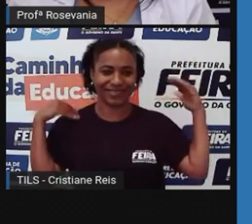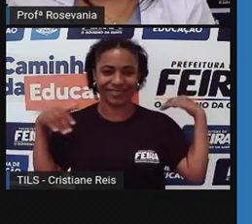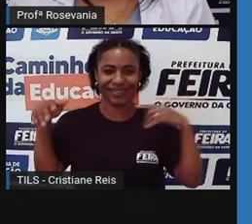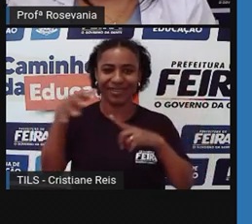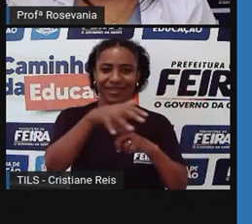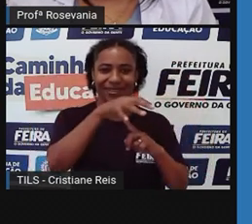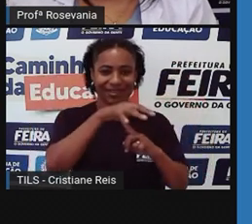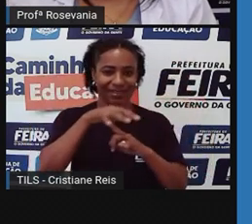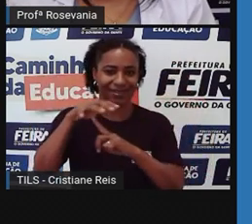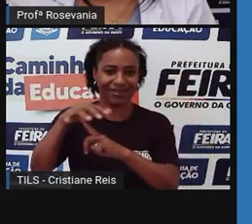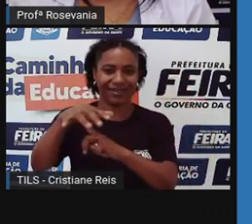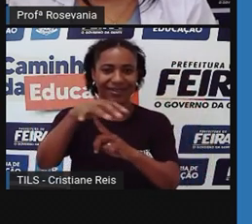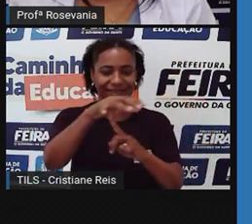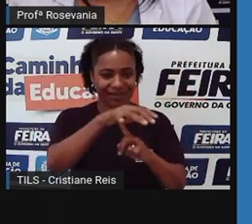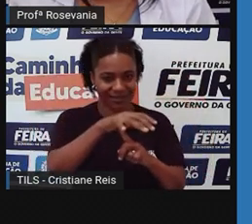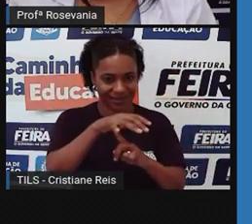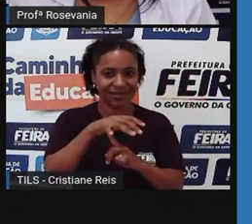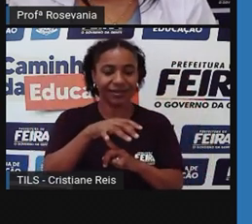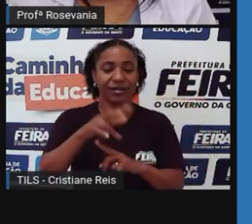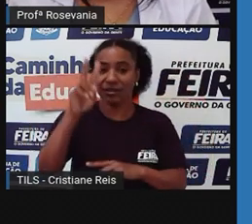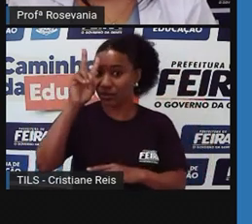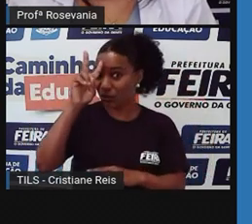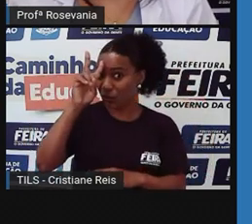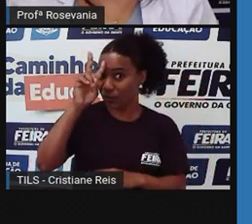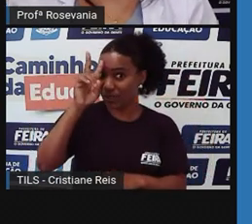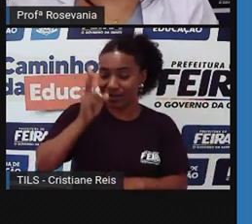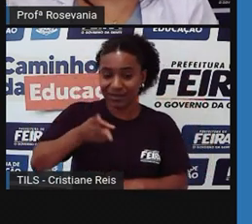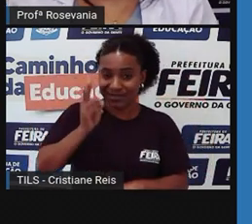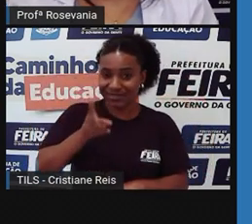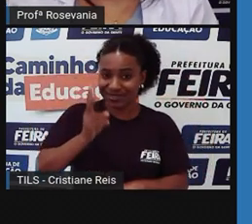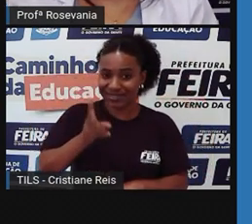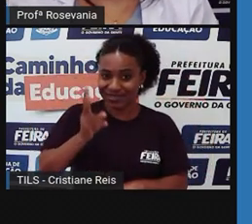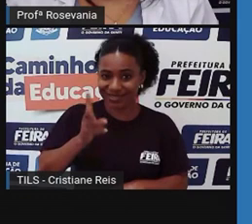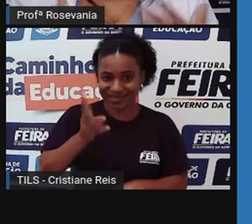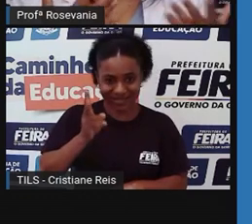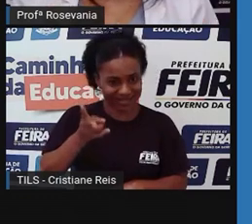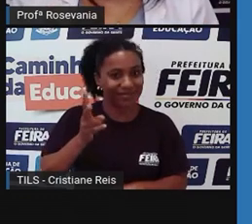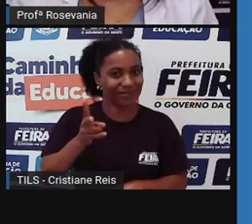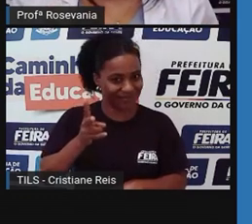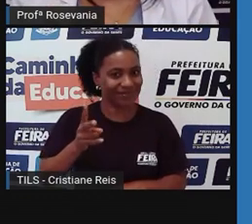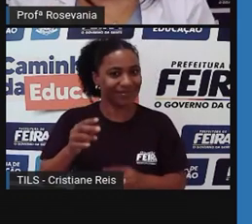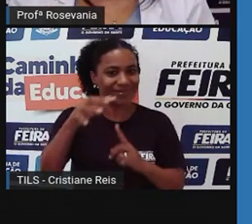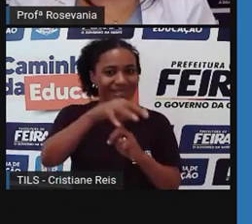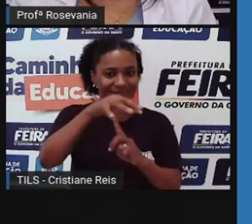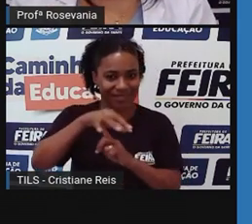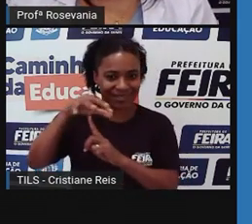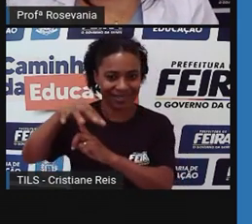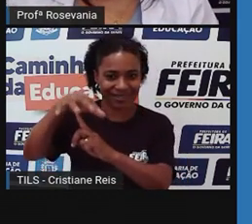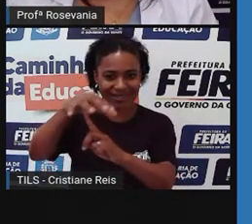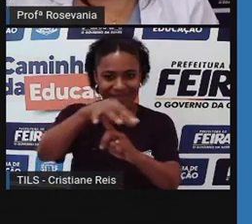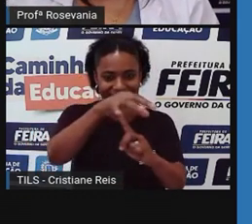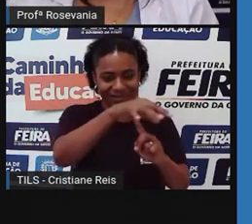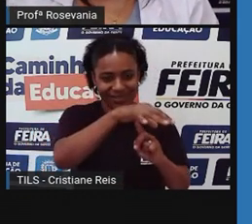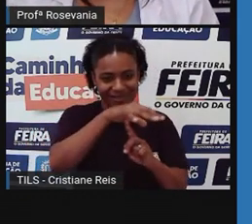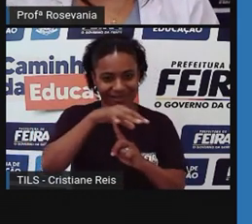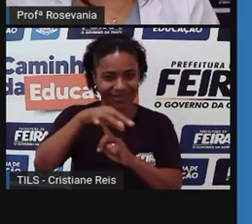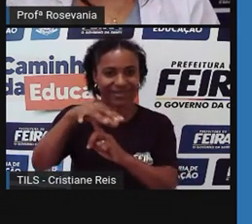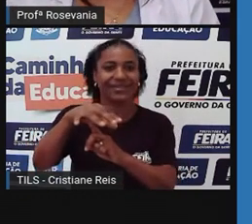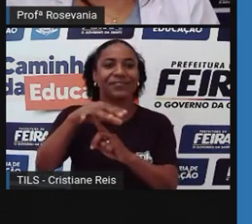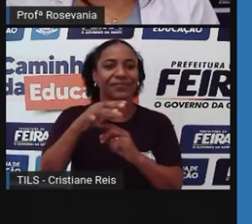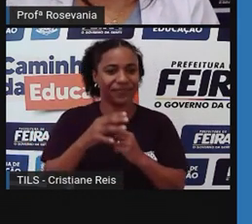e é importante salientar que ela acontecia todas as segundas-feiras, depois que um belo dia ela resolveu, né,